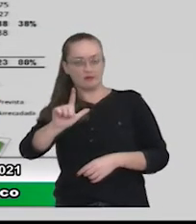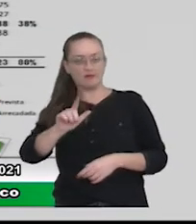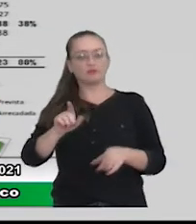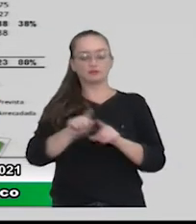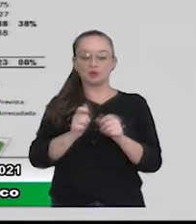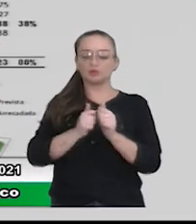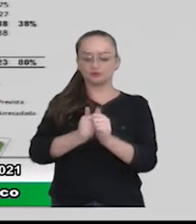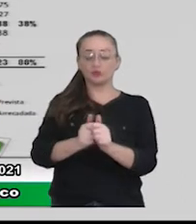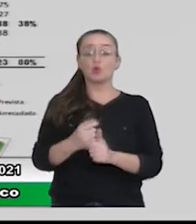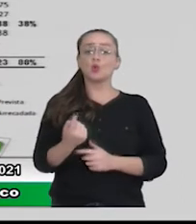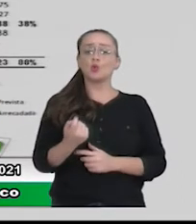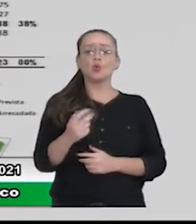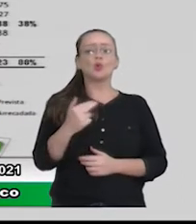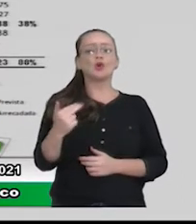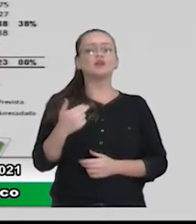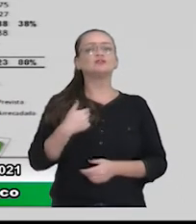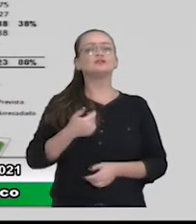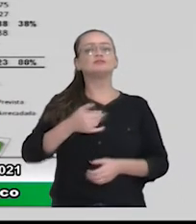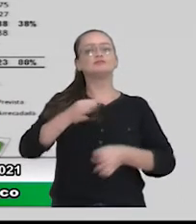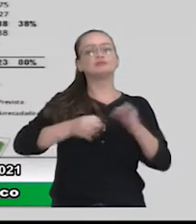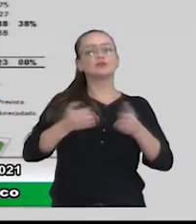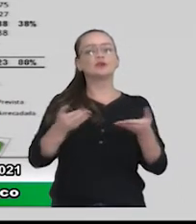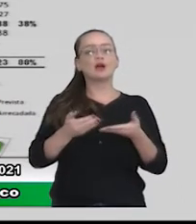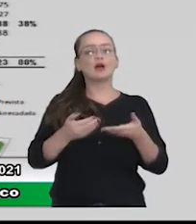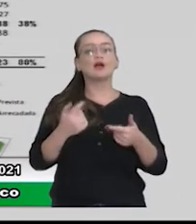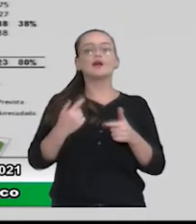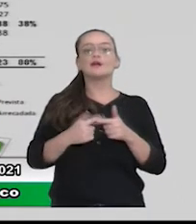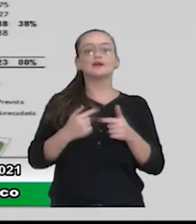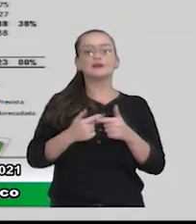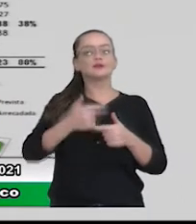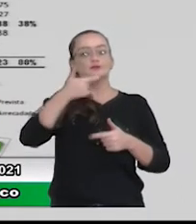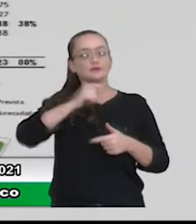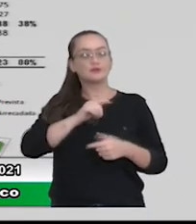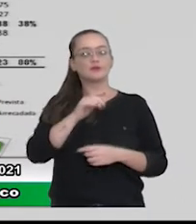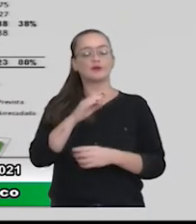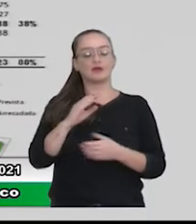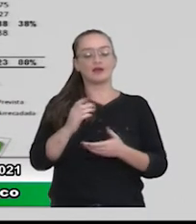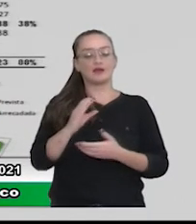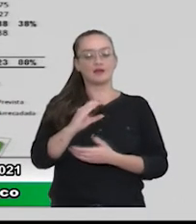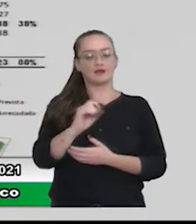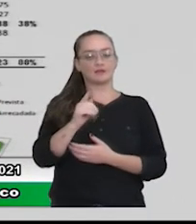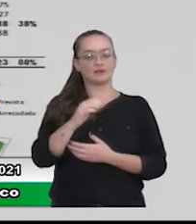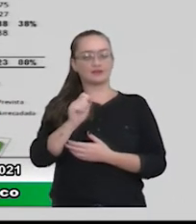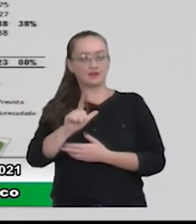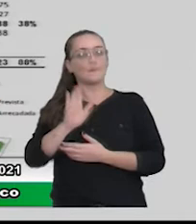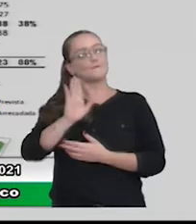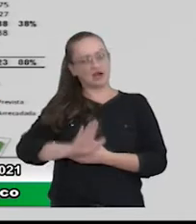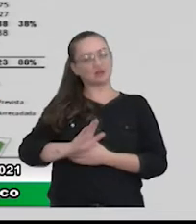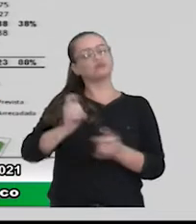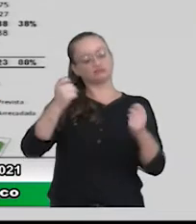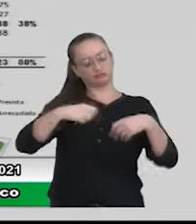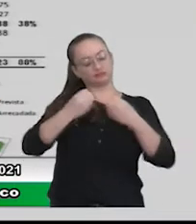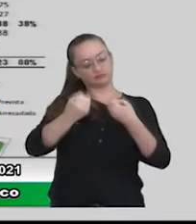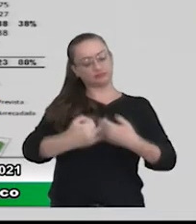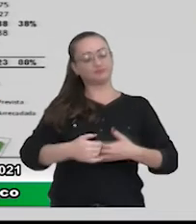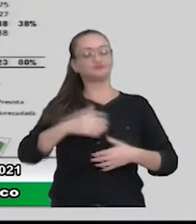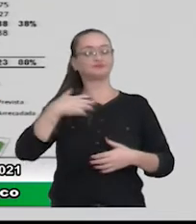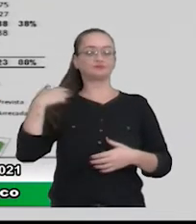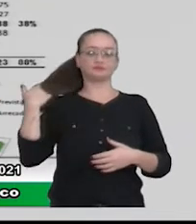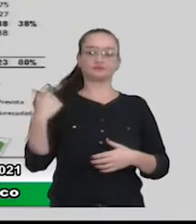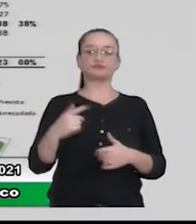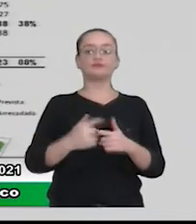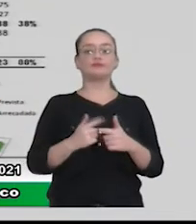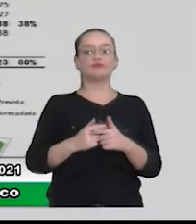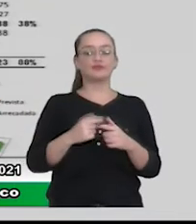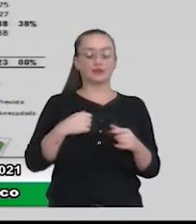indicação que a gente justifica para eles agora é o não cumprimento da receita de capital. Mas, totalmente justificável. Porque, de